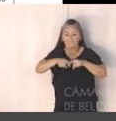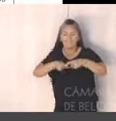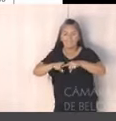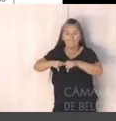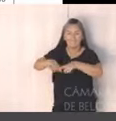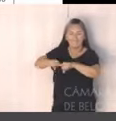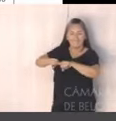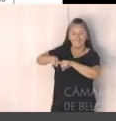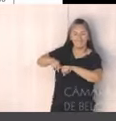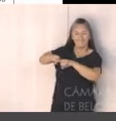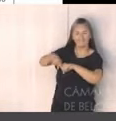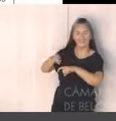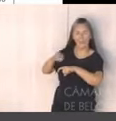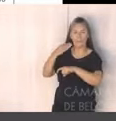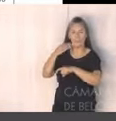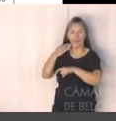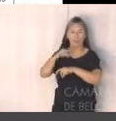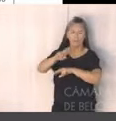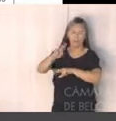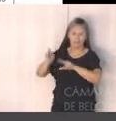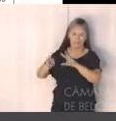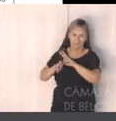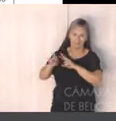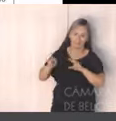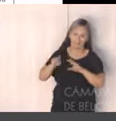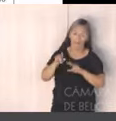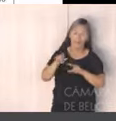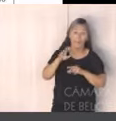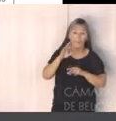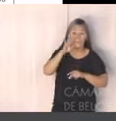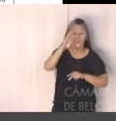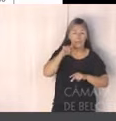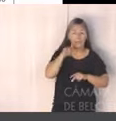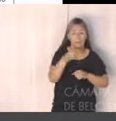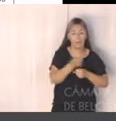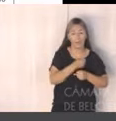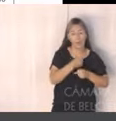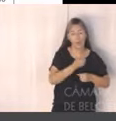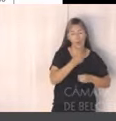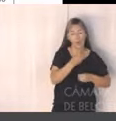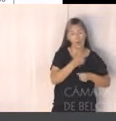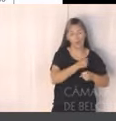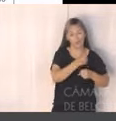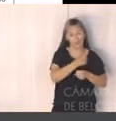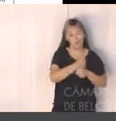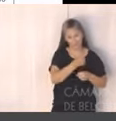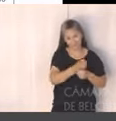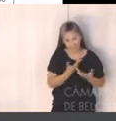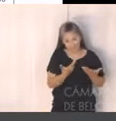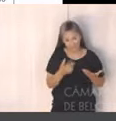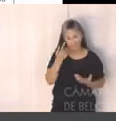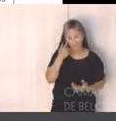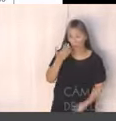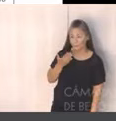crédito, para poder fomentar esse investimento, principalmente na parte de obras. Na sequência, temos as